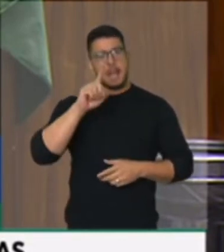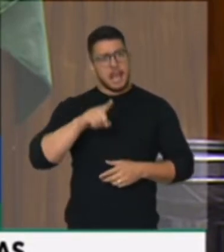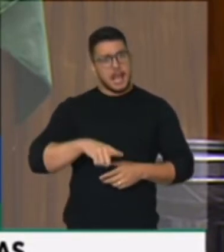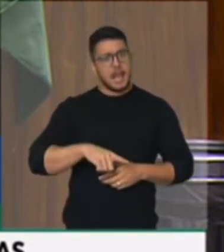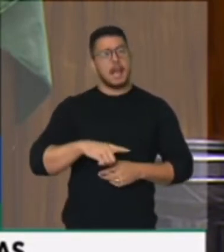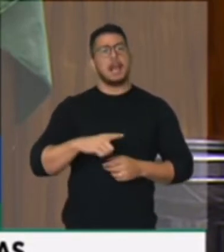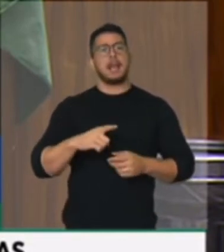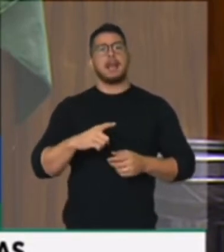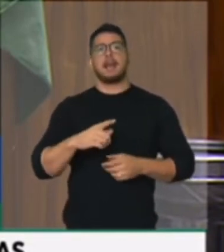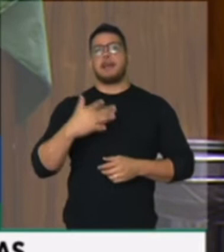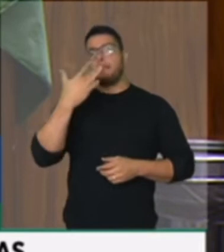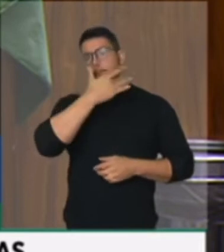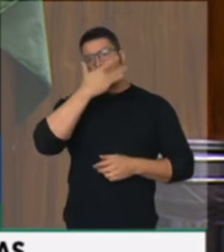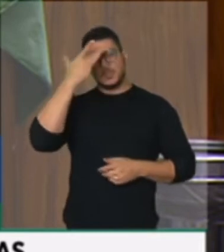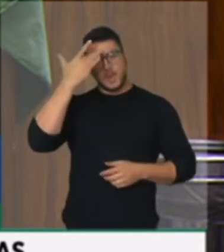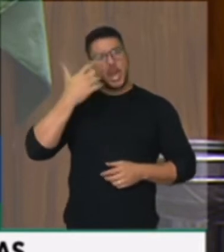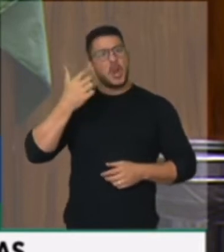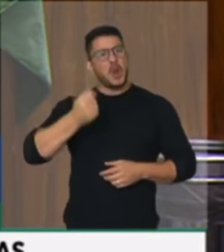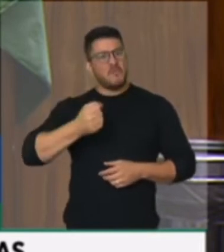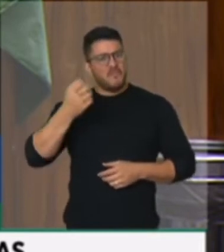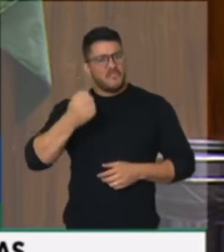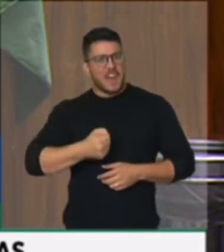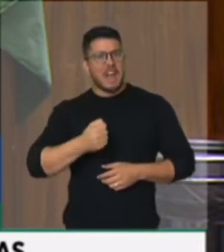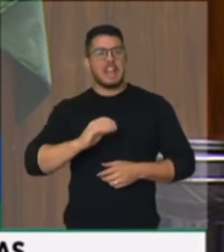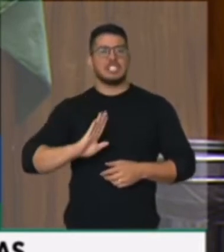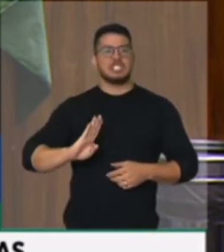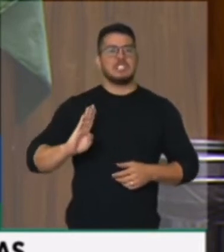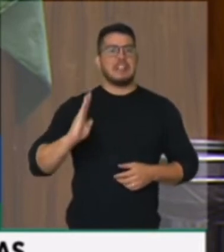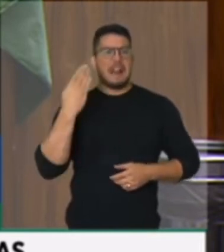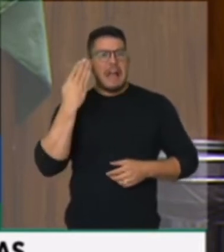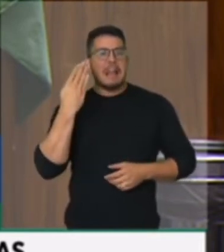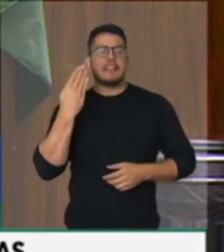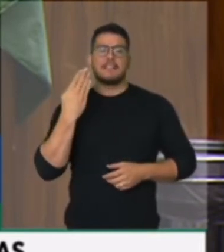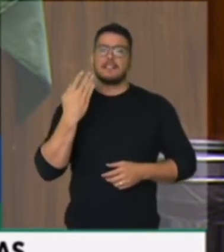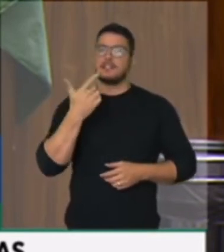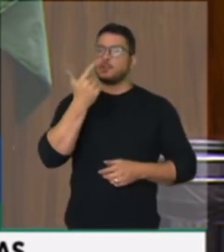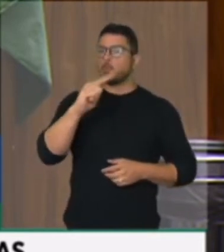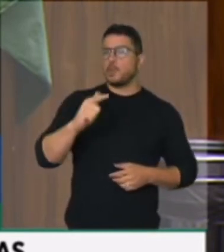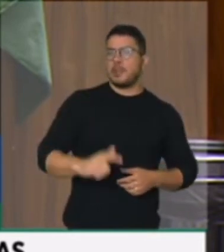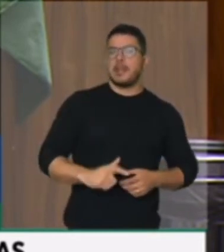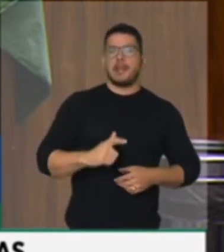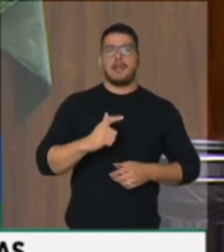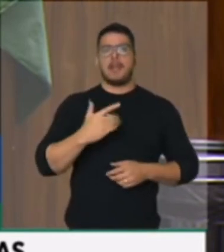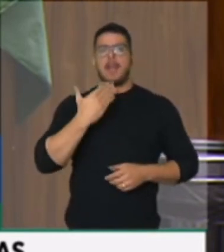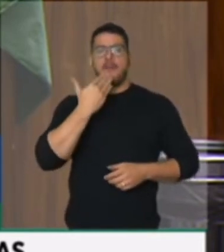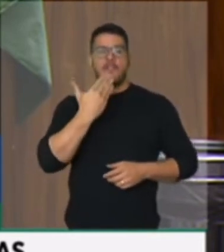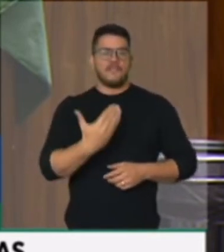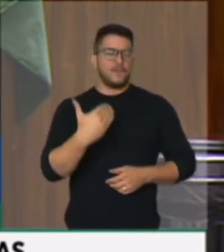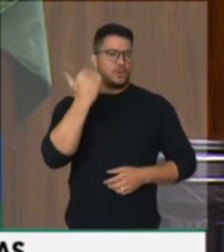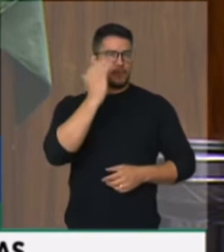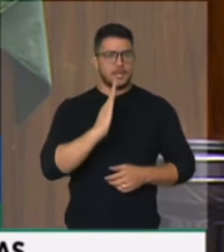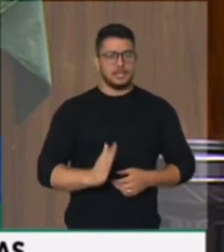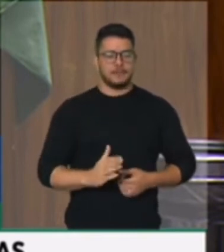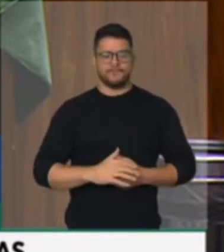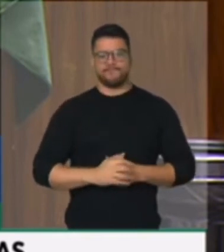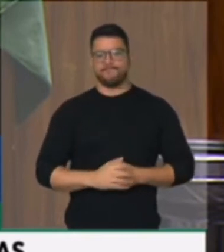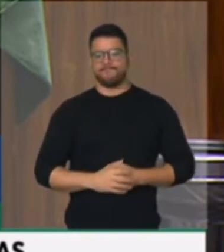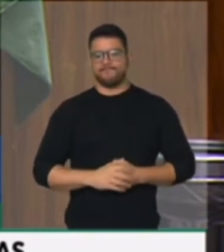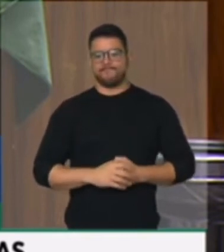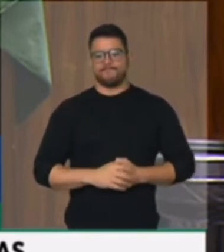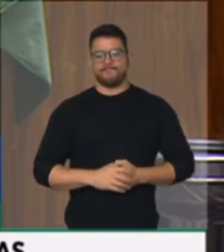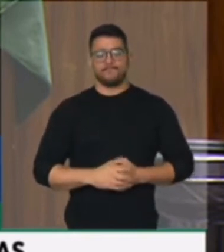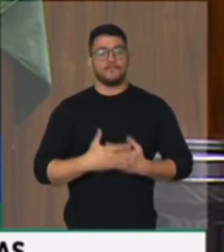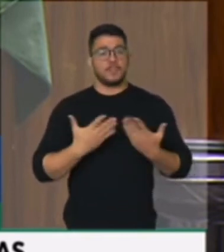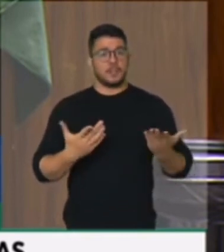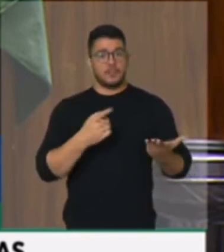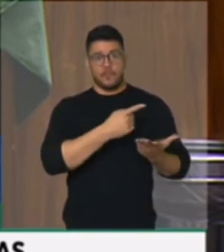covarde, por quem não defende o nosso interesse. Não há sentido algum. E saibam,